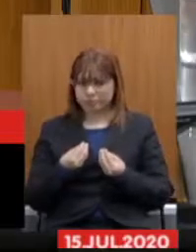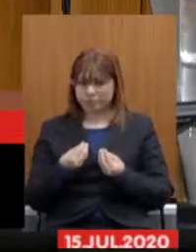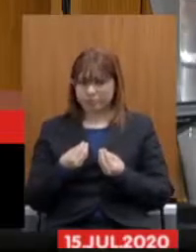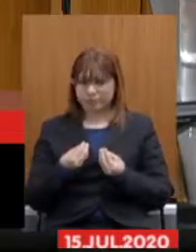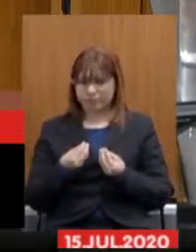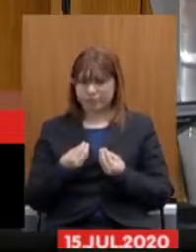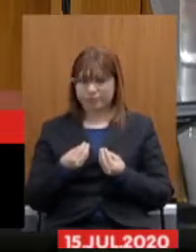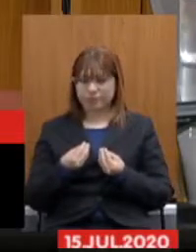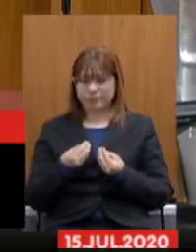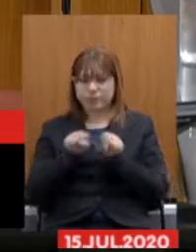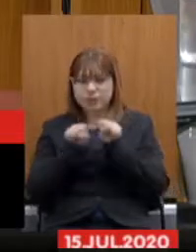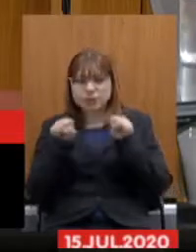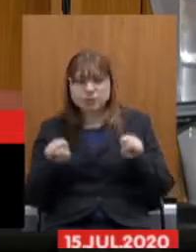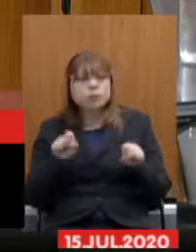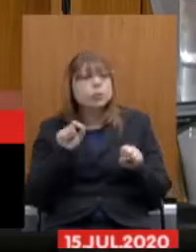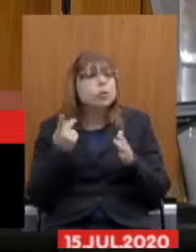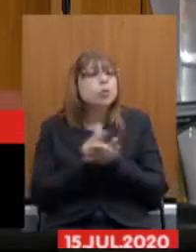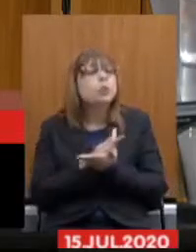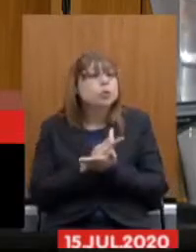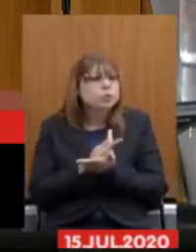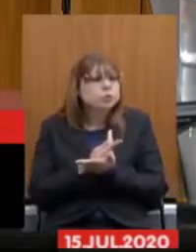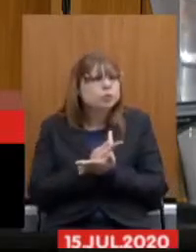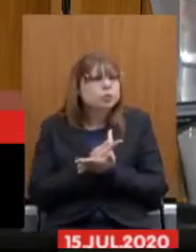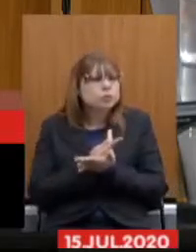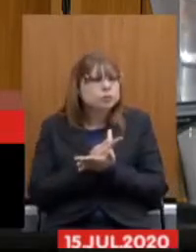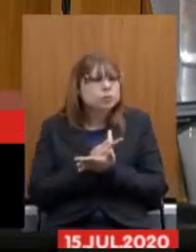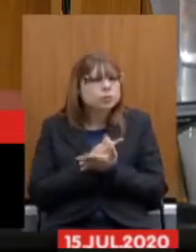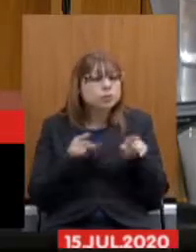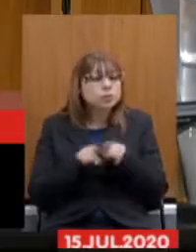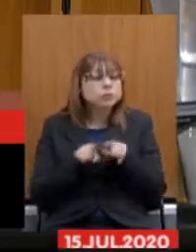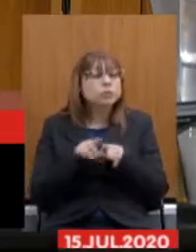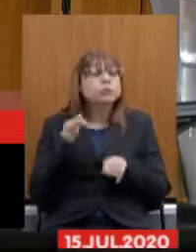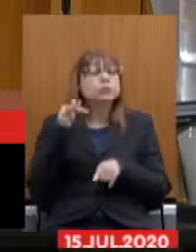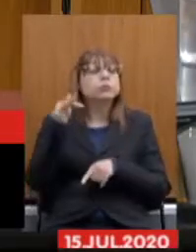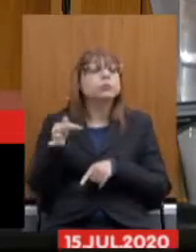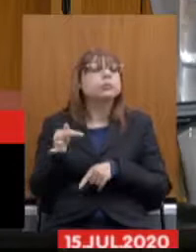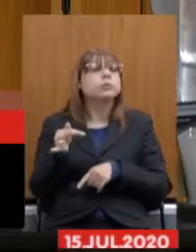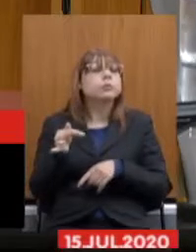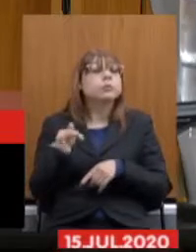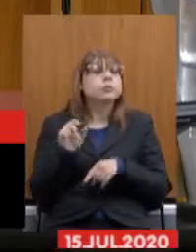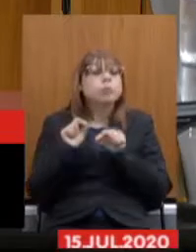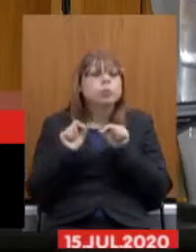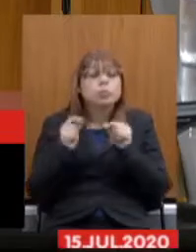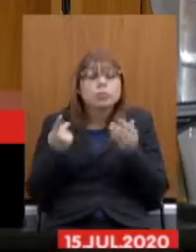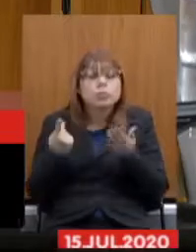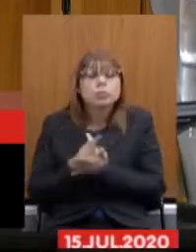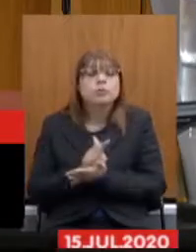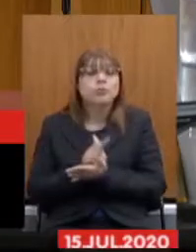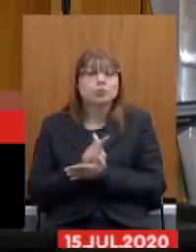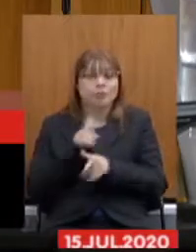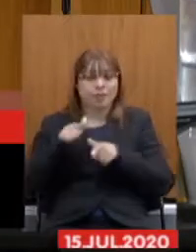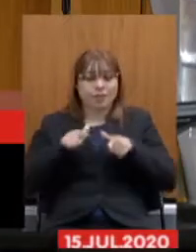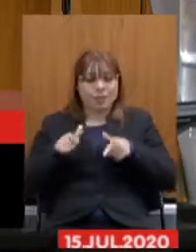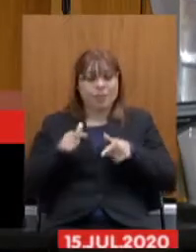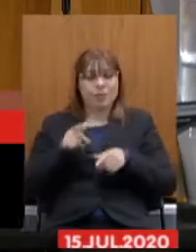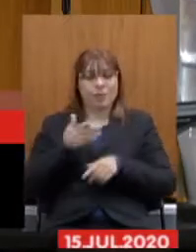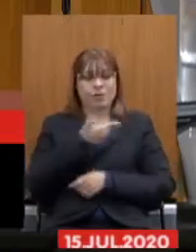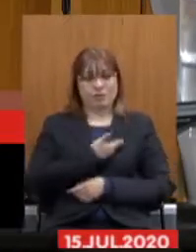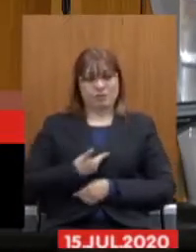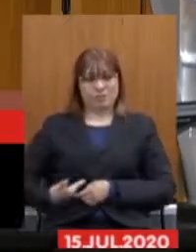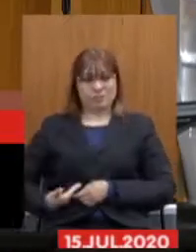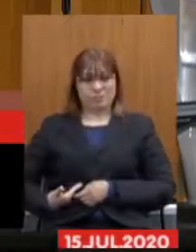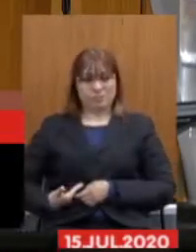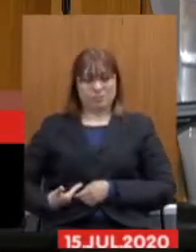sistêmico o que está acontecendo e o que que isso vai representar para o serviço público o que está em